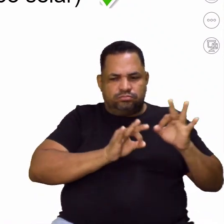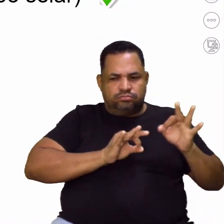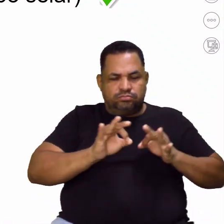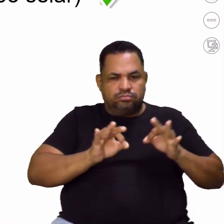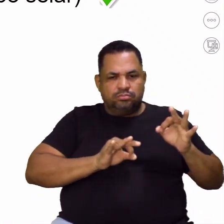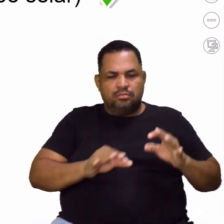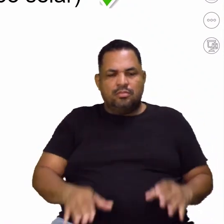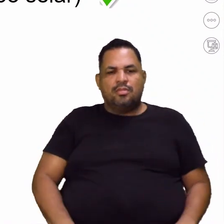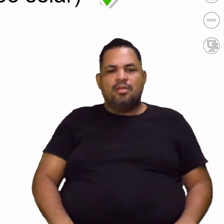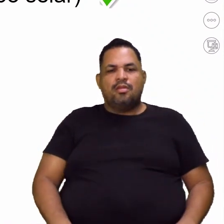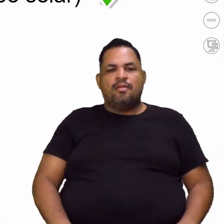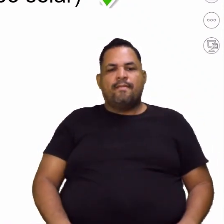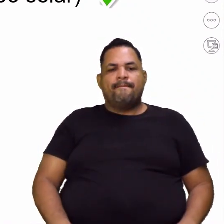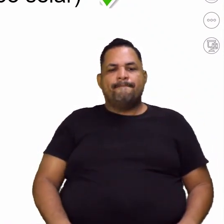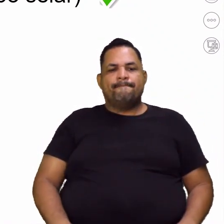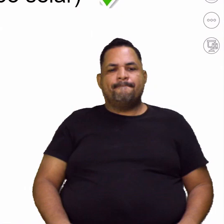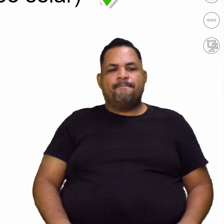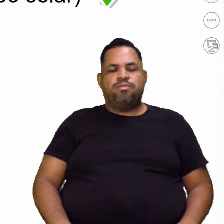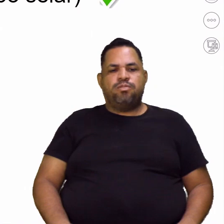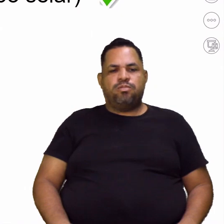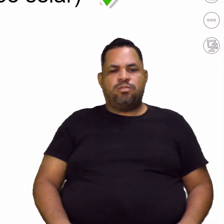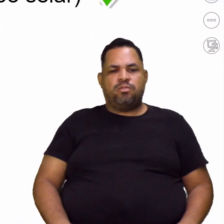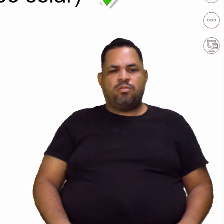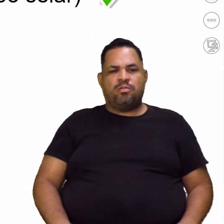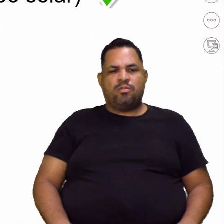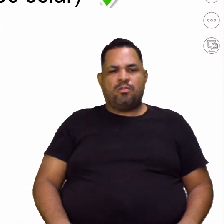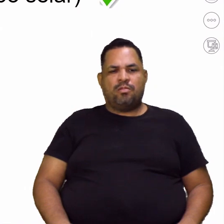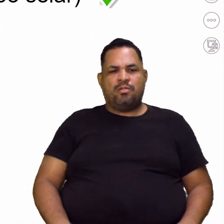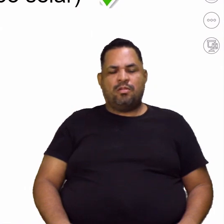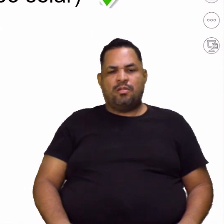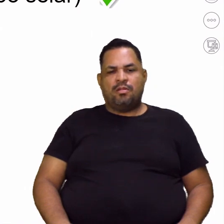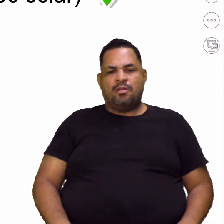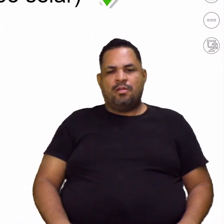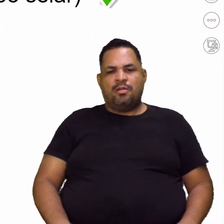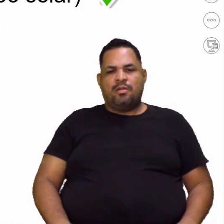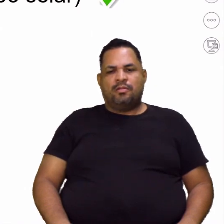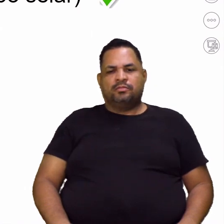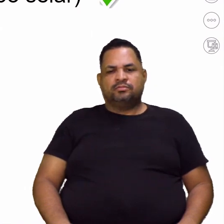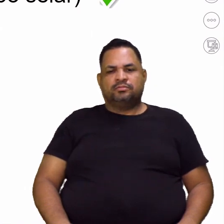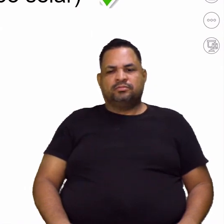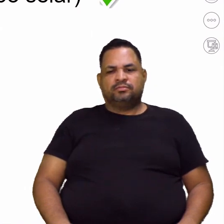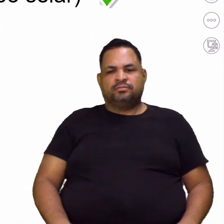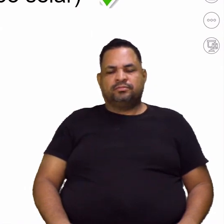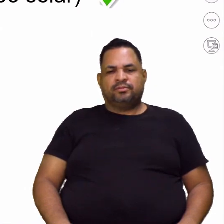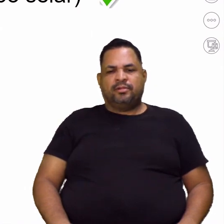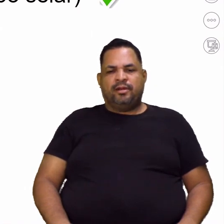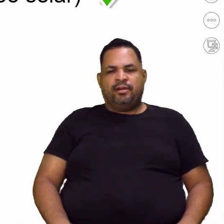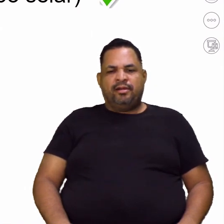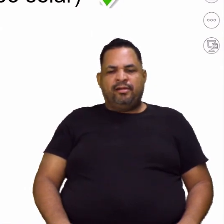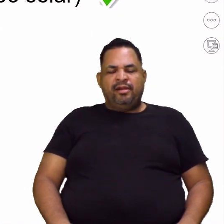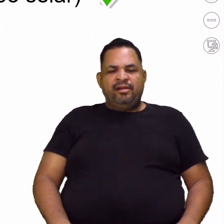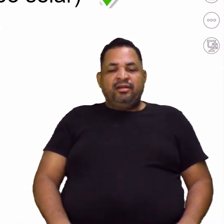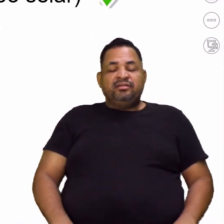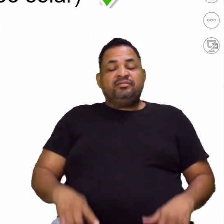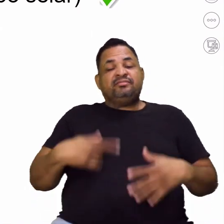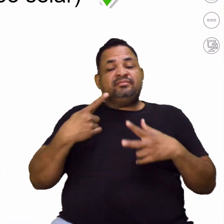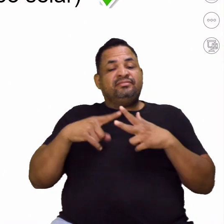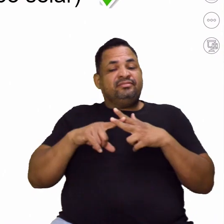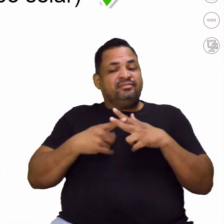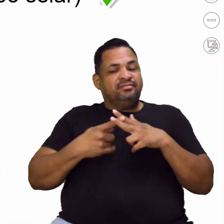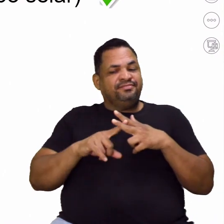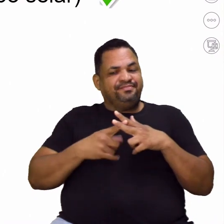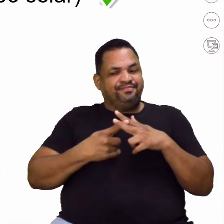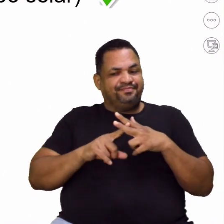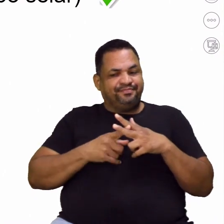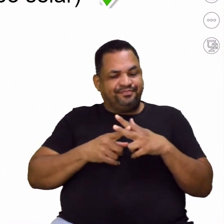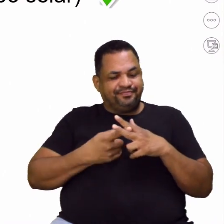Tá bom? A mesma, não, é só consertar, harmonizar, vai ser com C. Aí, consertar,